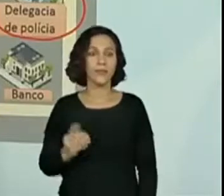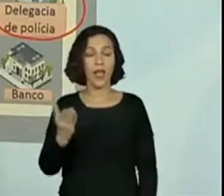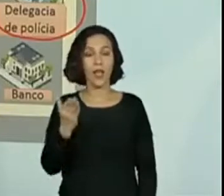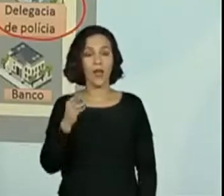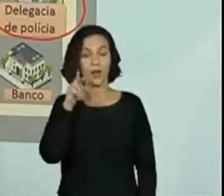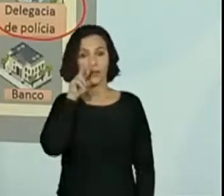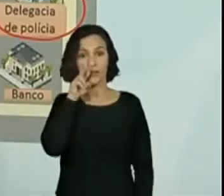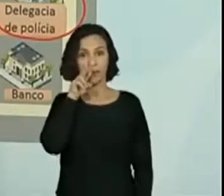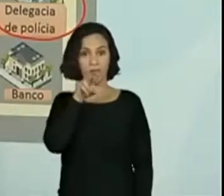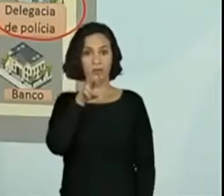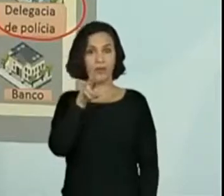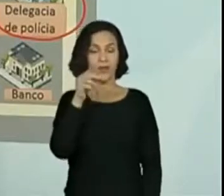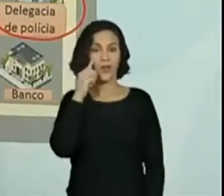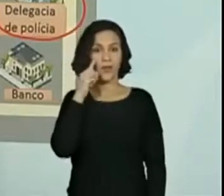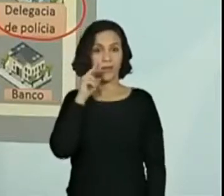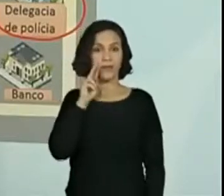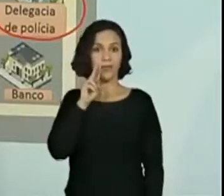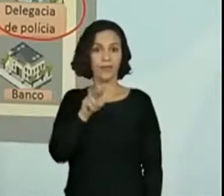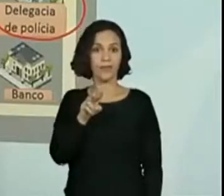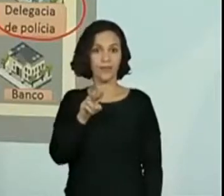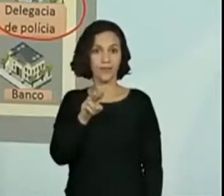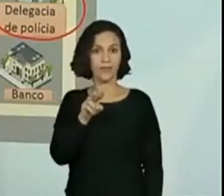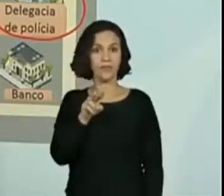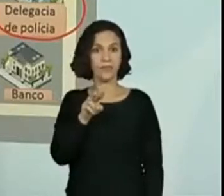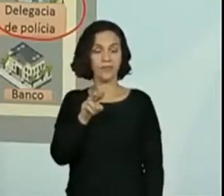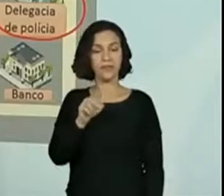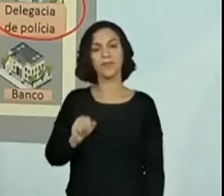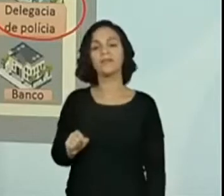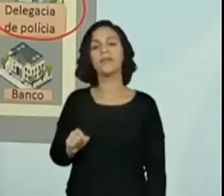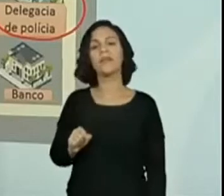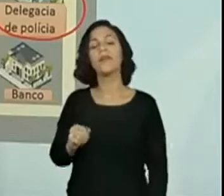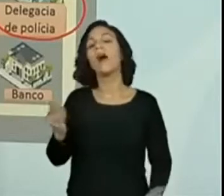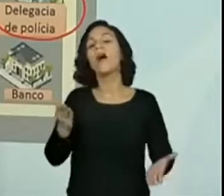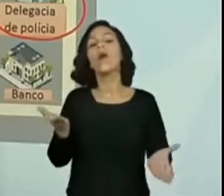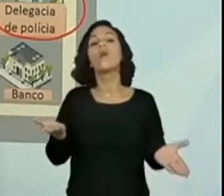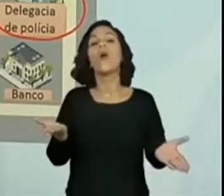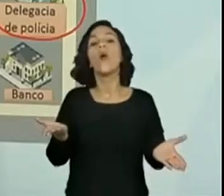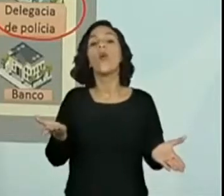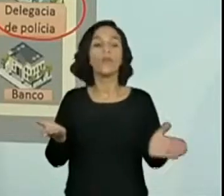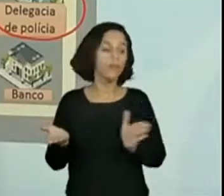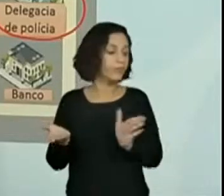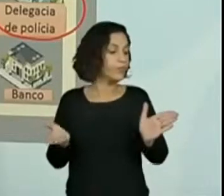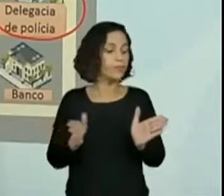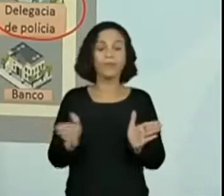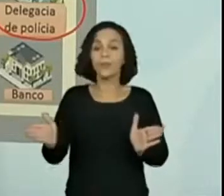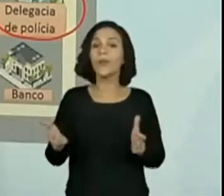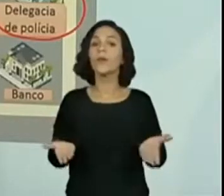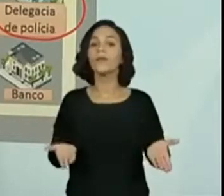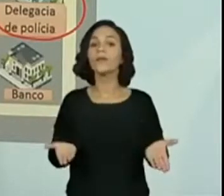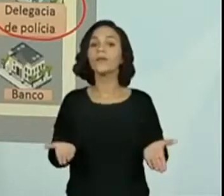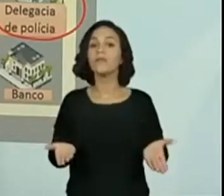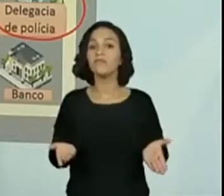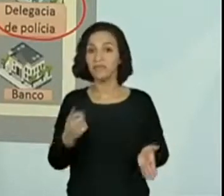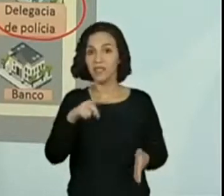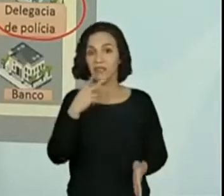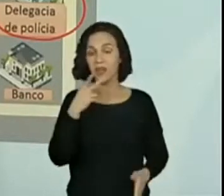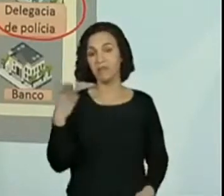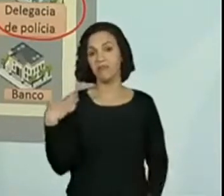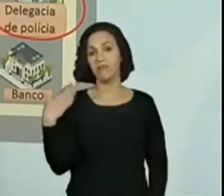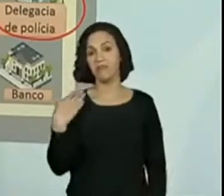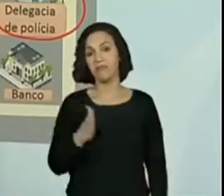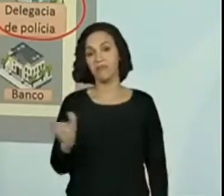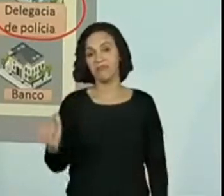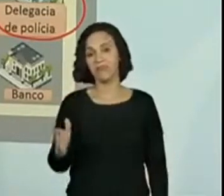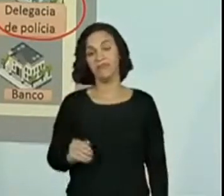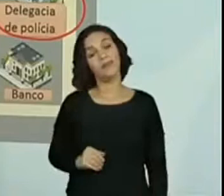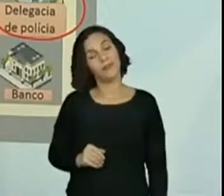Próxima vez eu vou colar uma setinha. E agora? E agora? Para que lado ela vira? Direita ou esquerda? Colocaram direita. Direita, muito